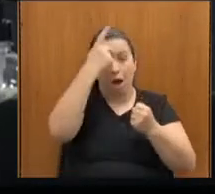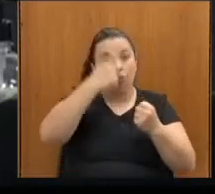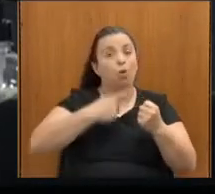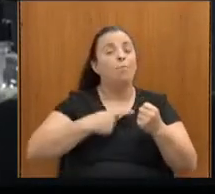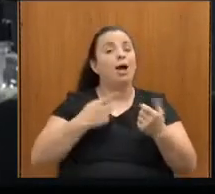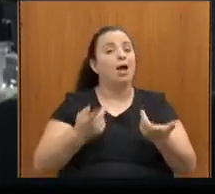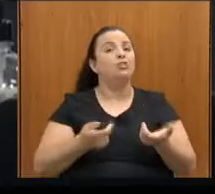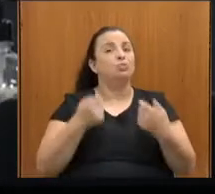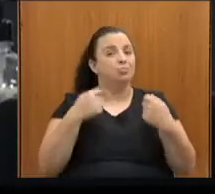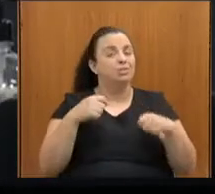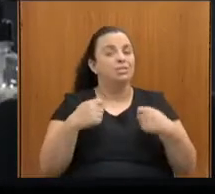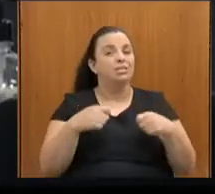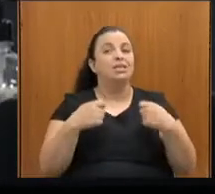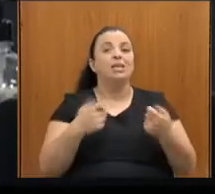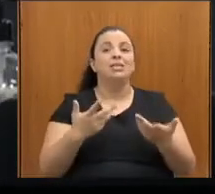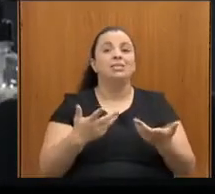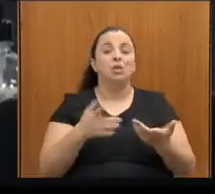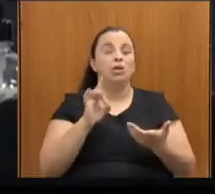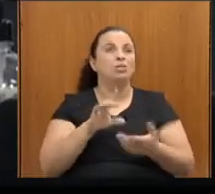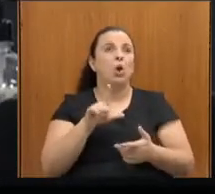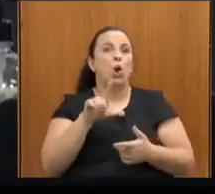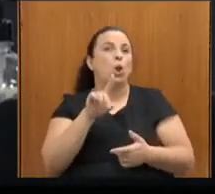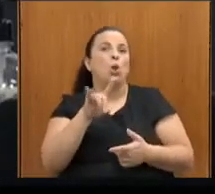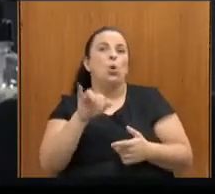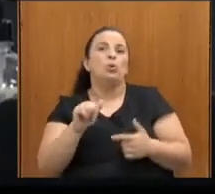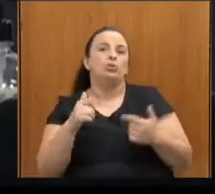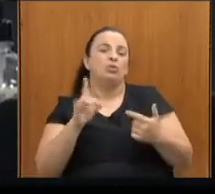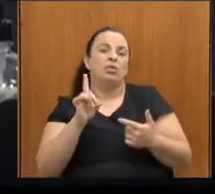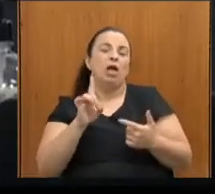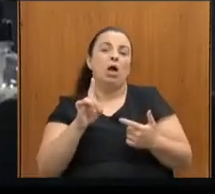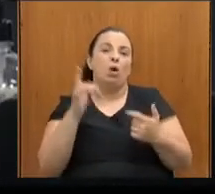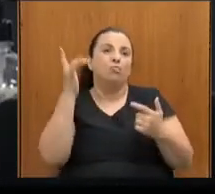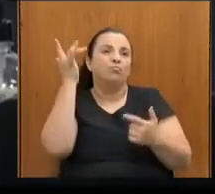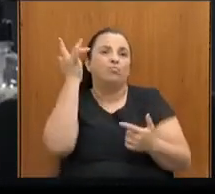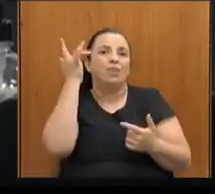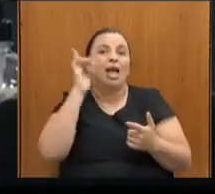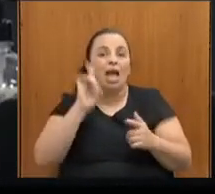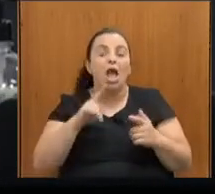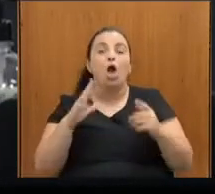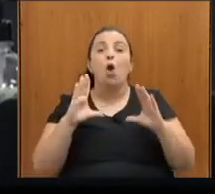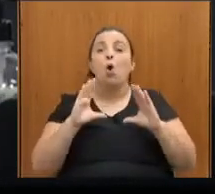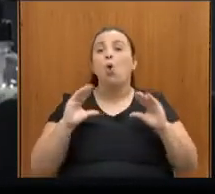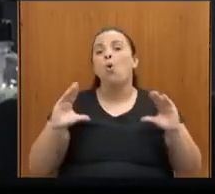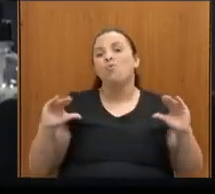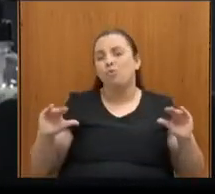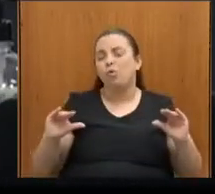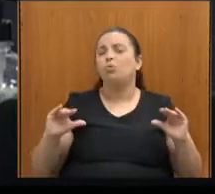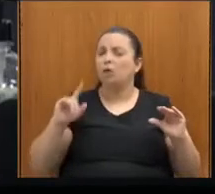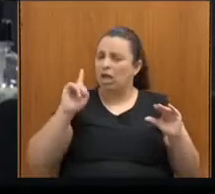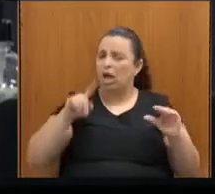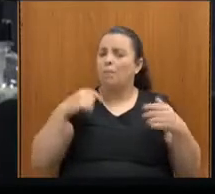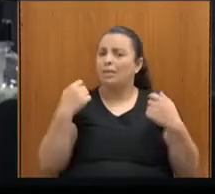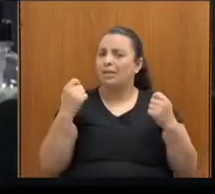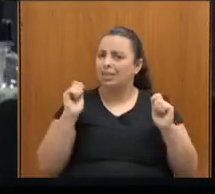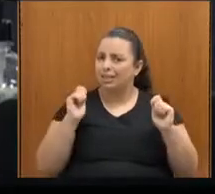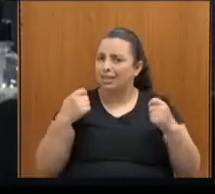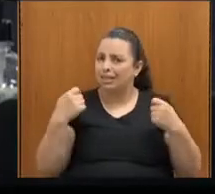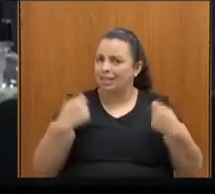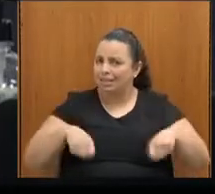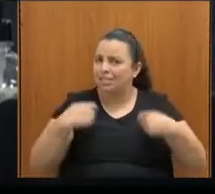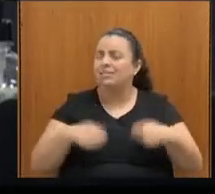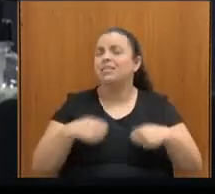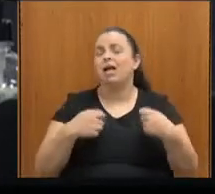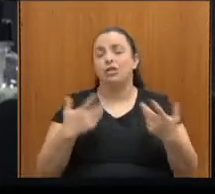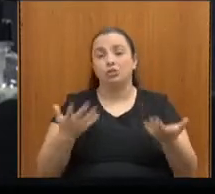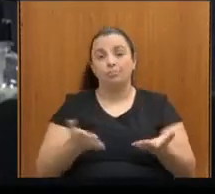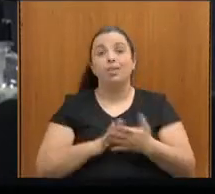realmente conforto e de necessidade, então, houve essa adequação na lei federal, essa comissão juntamente com